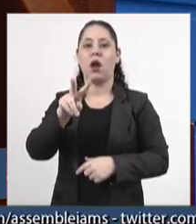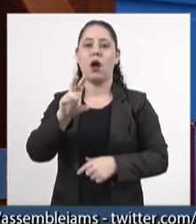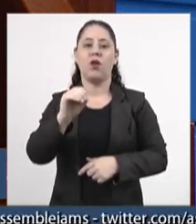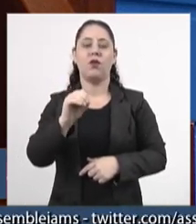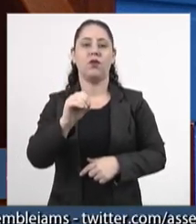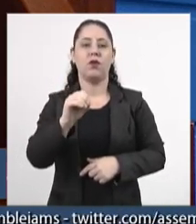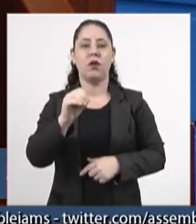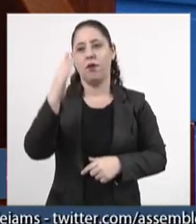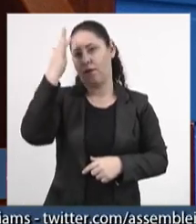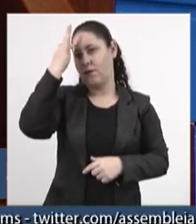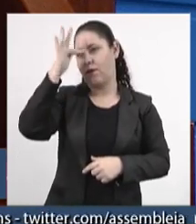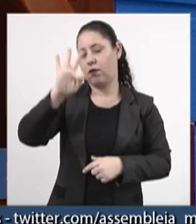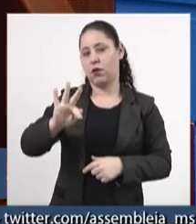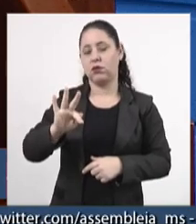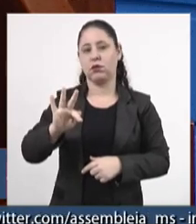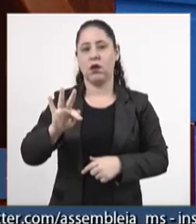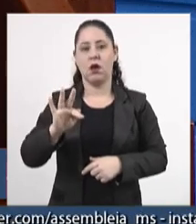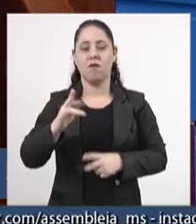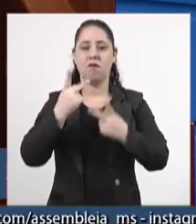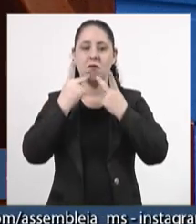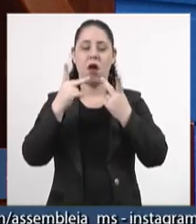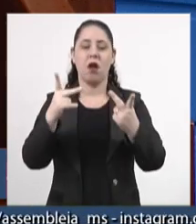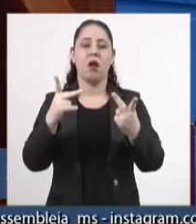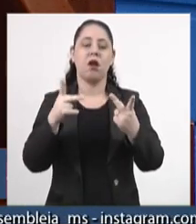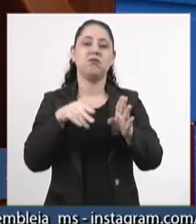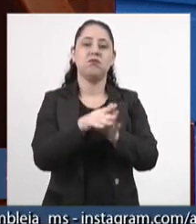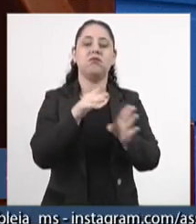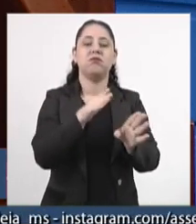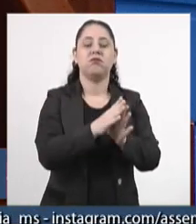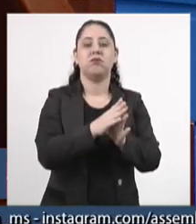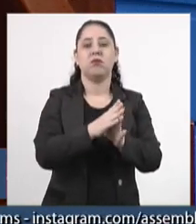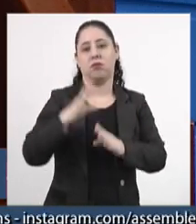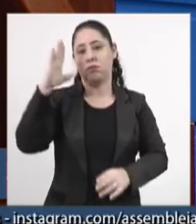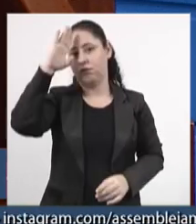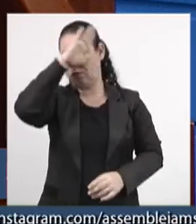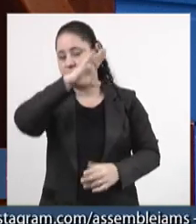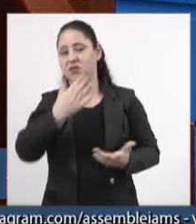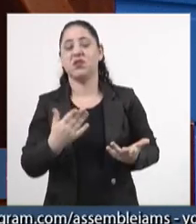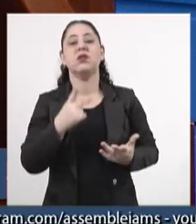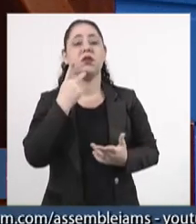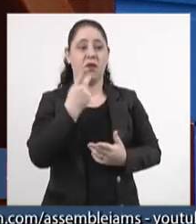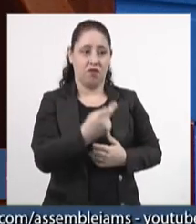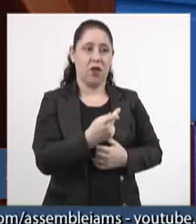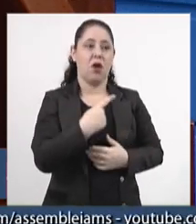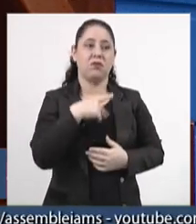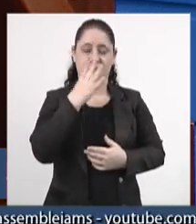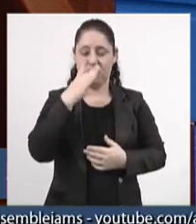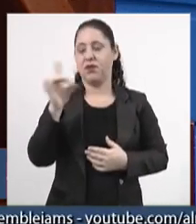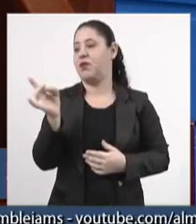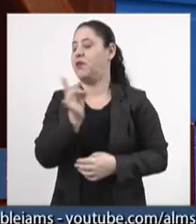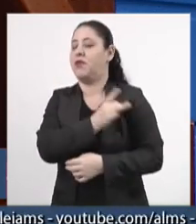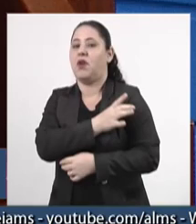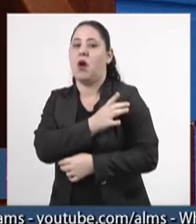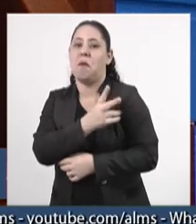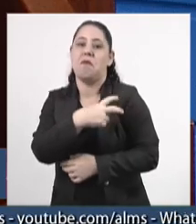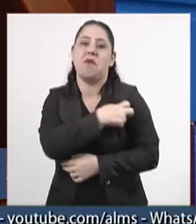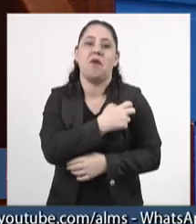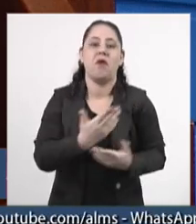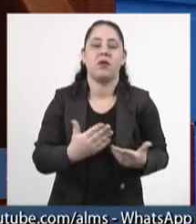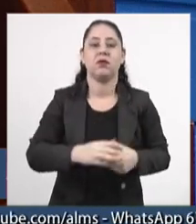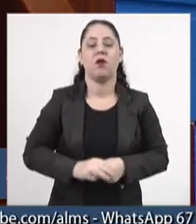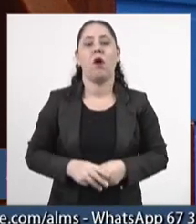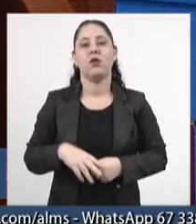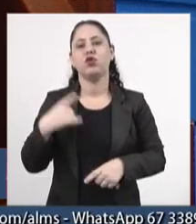suposto filósofo, mentor de Bolsonaro, que desdenhou da pandemia e dos efeitos da vacina. Isso aqui é fake news